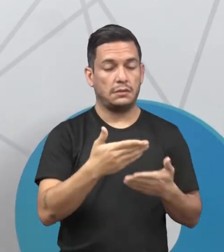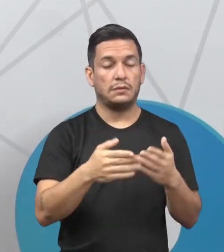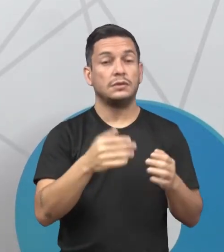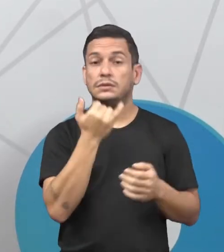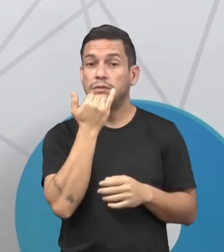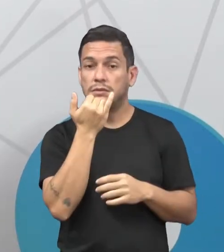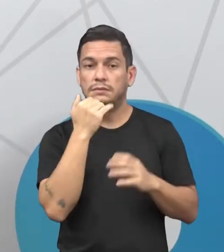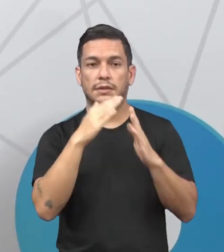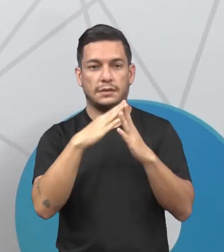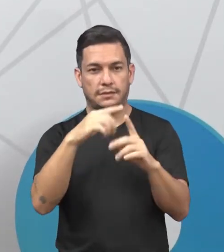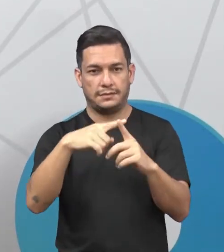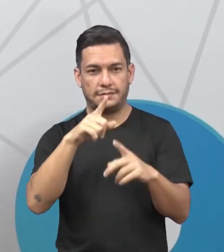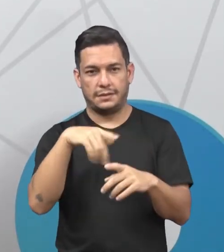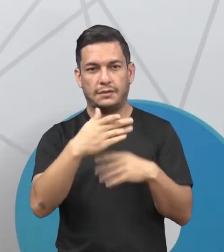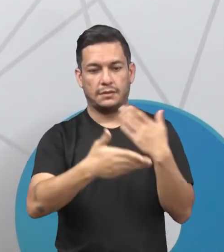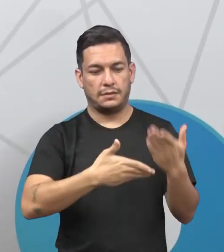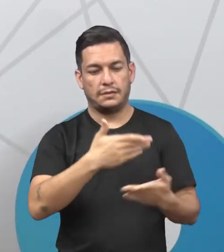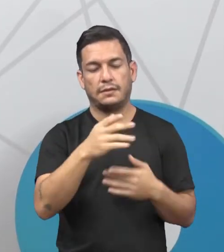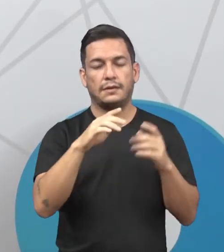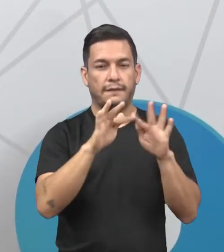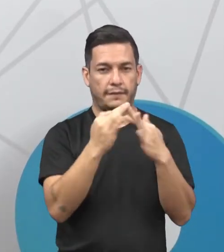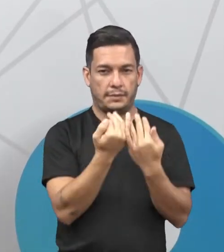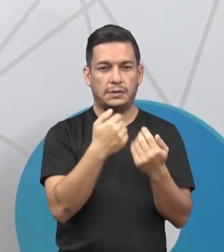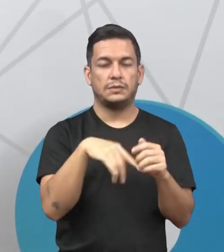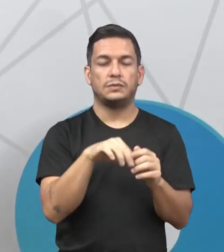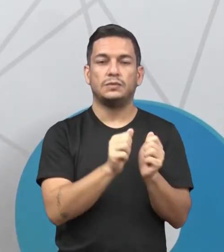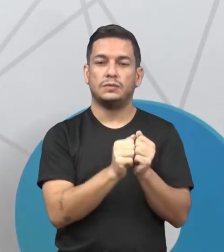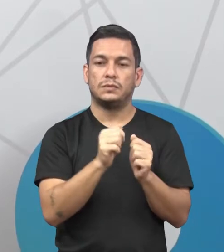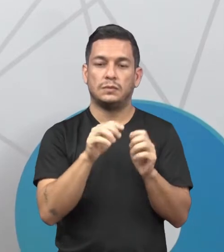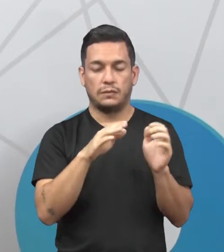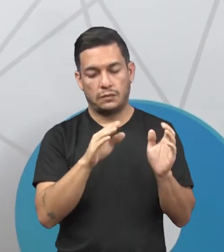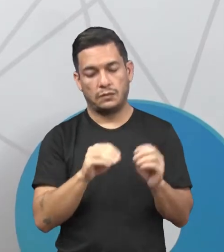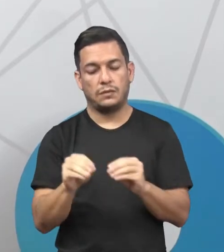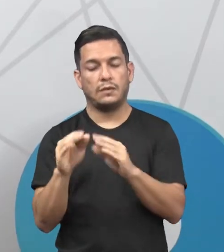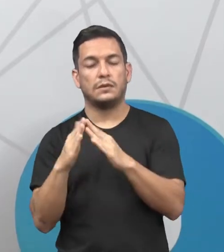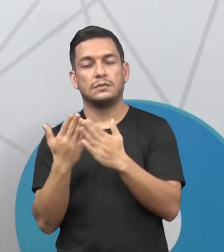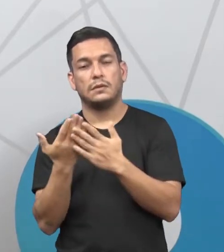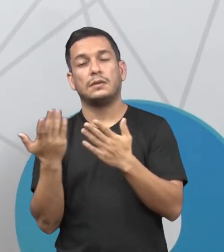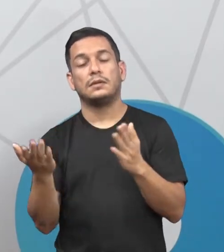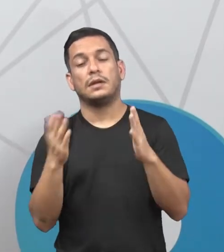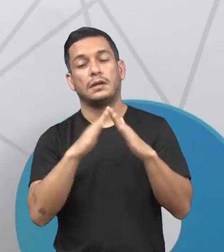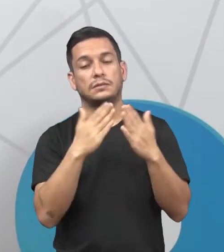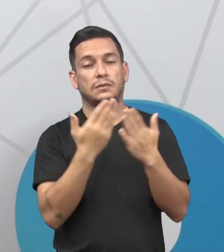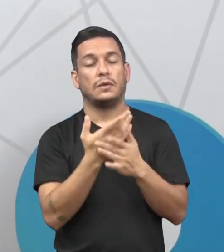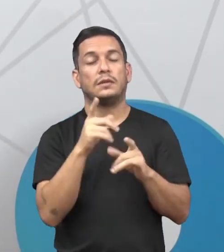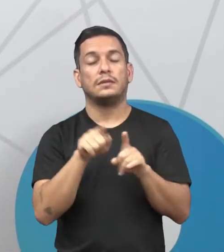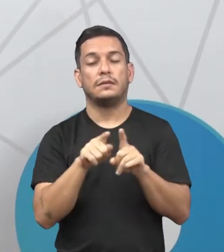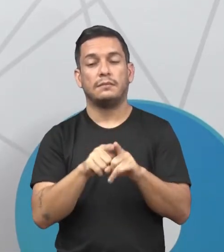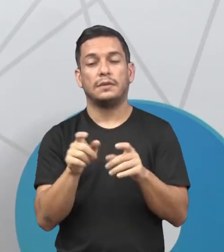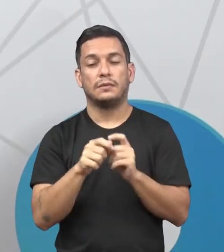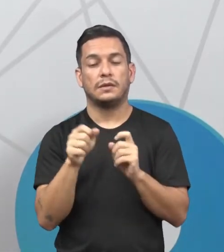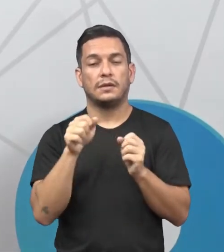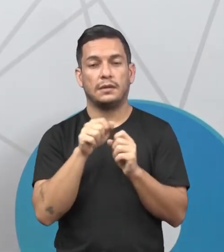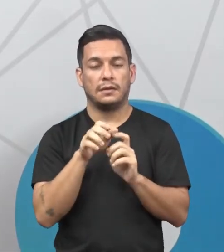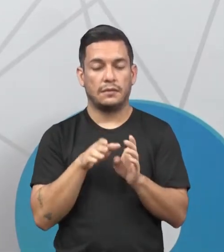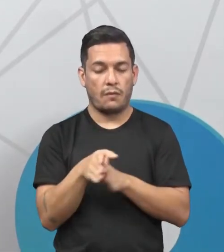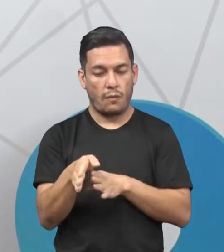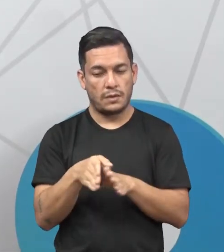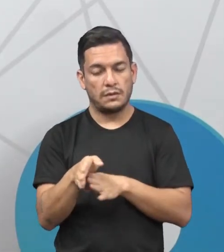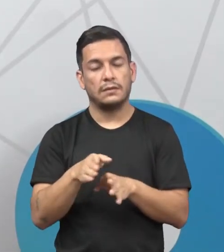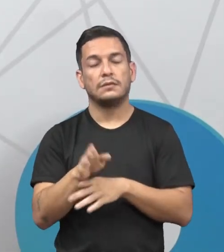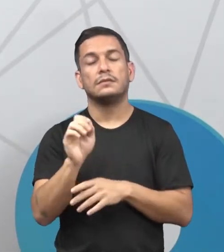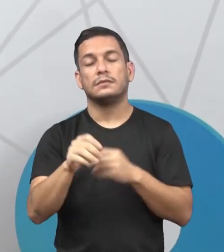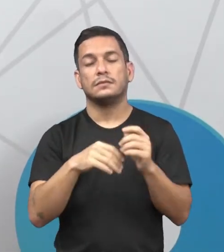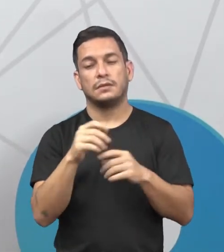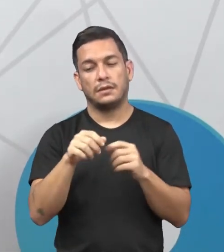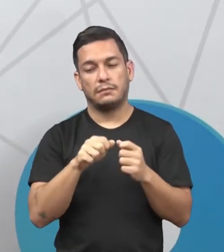ou a igreja é a transição da família para a escola, e a escola introduz o indivíduo para